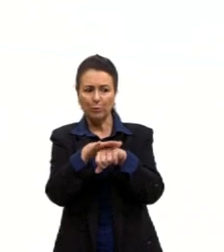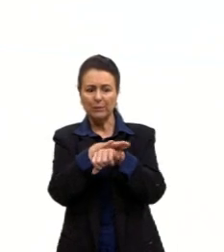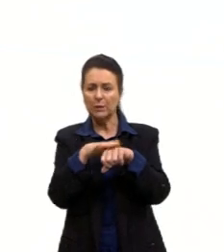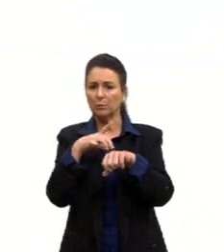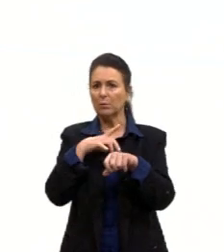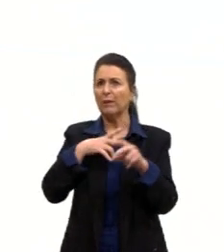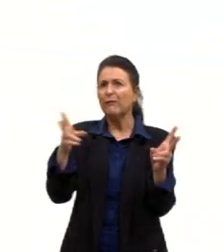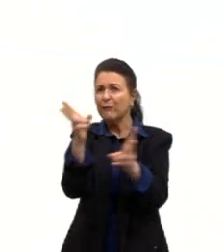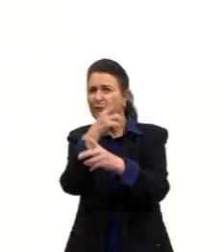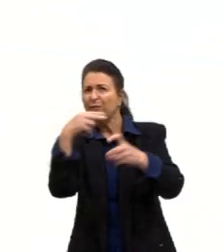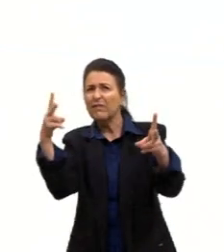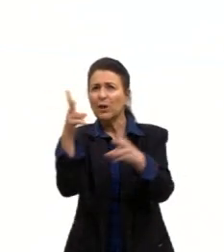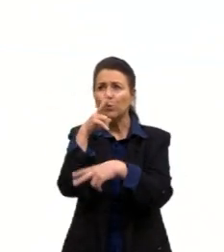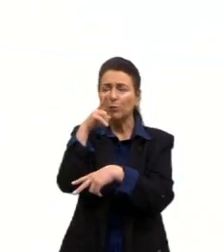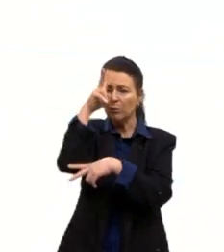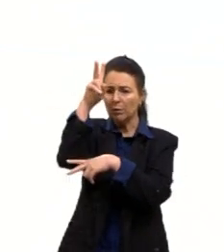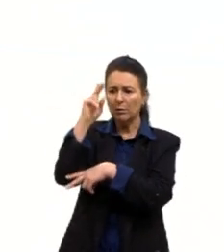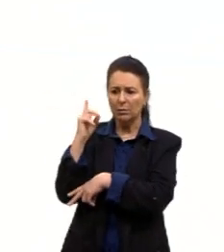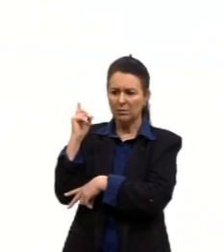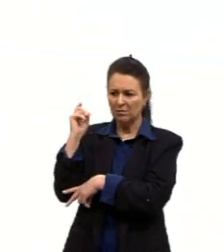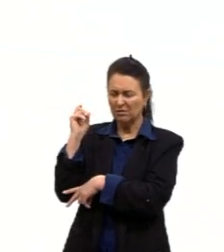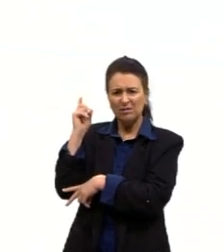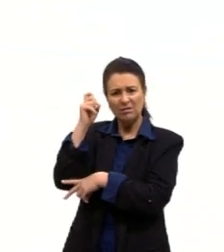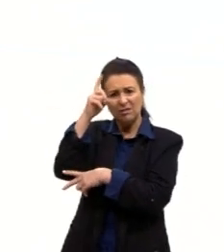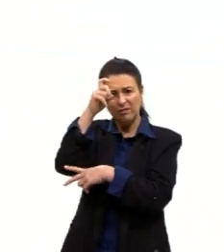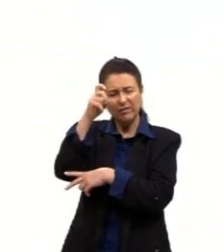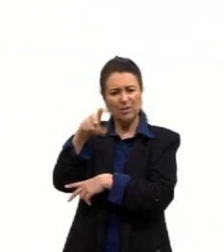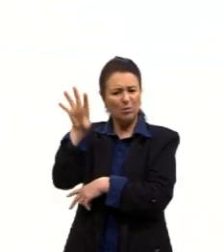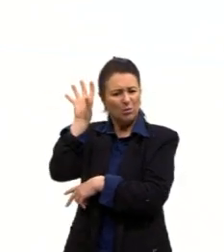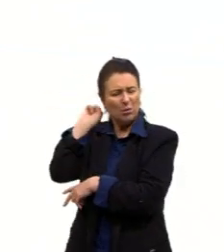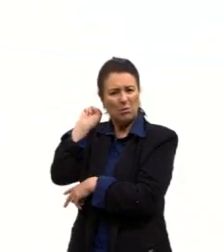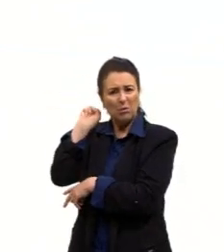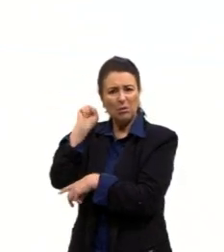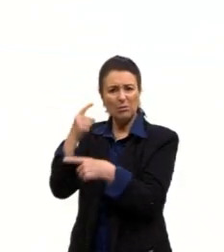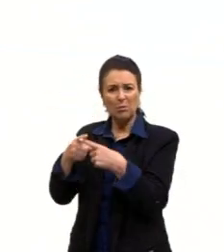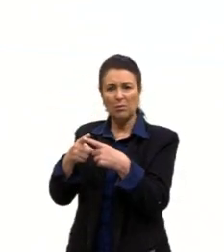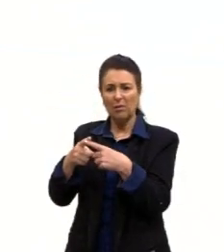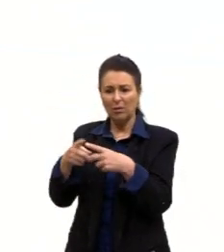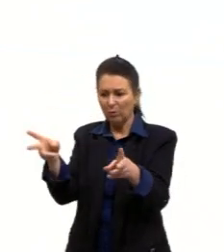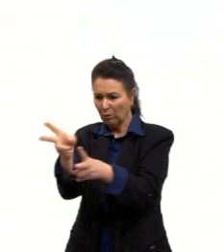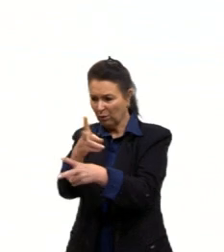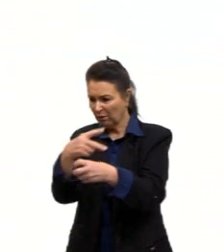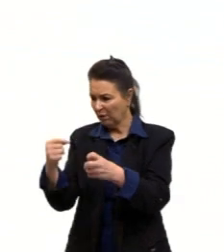um vento muito forte, fica difícil de se comunicar por causa do vento. Certo?